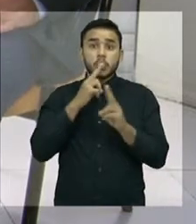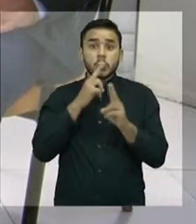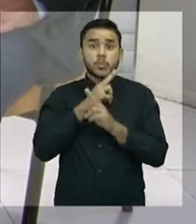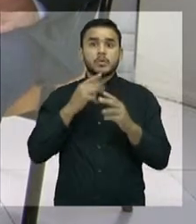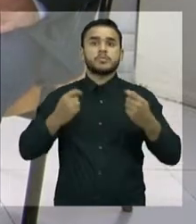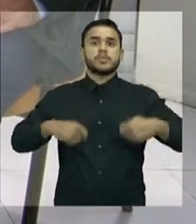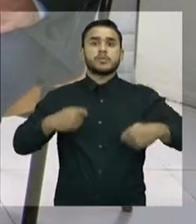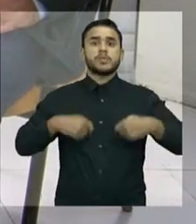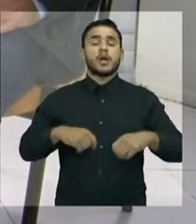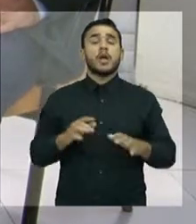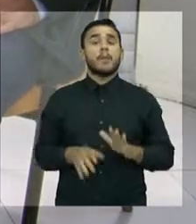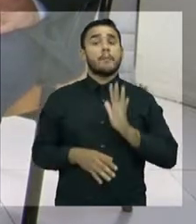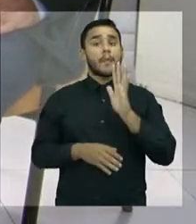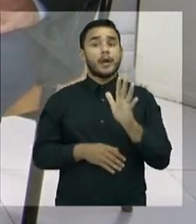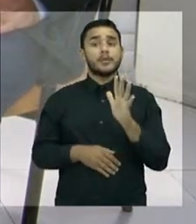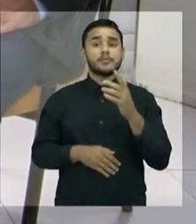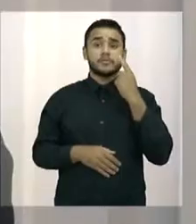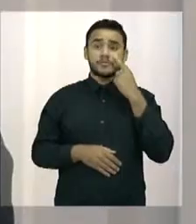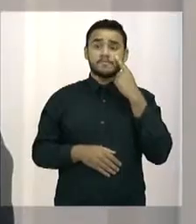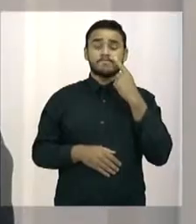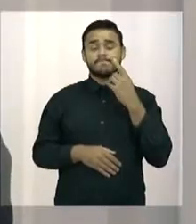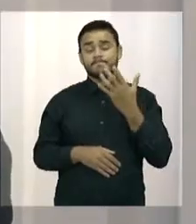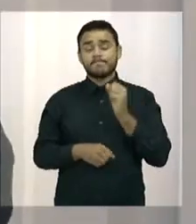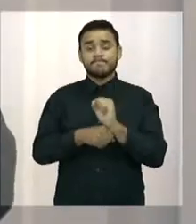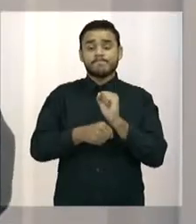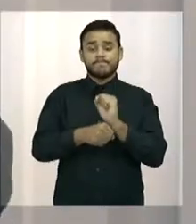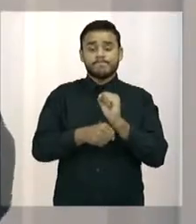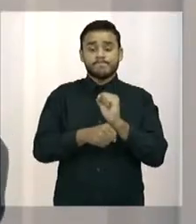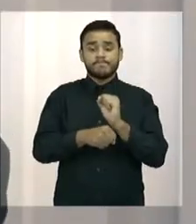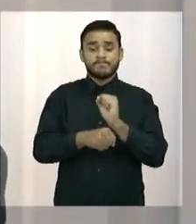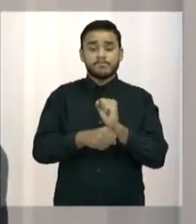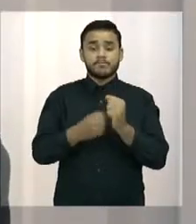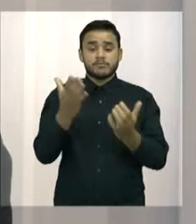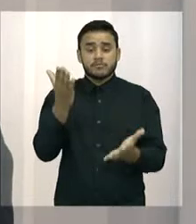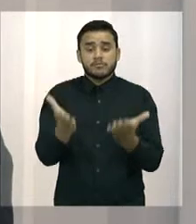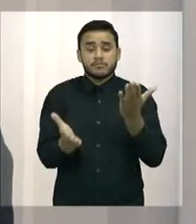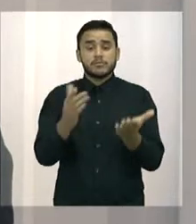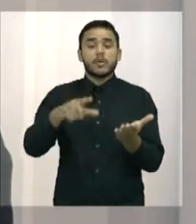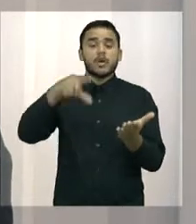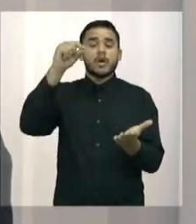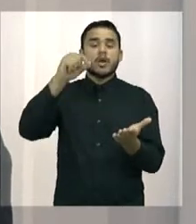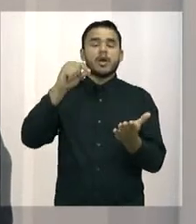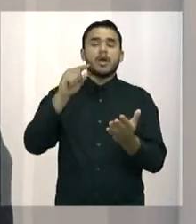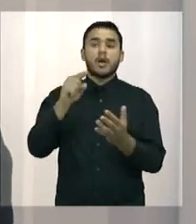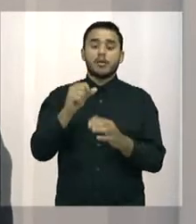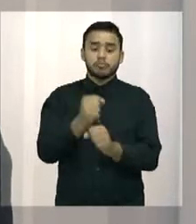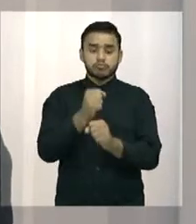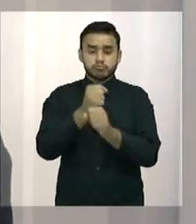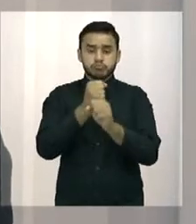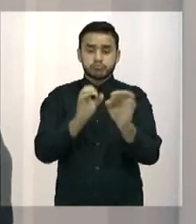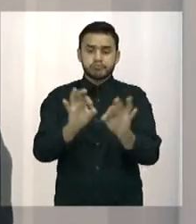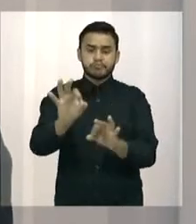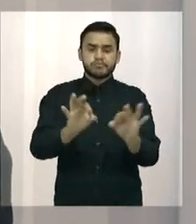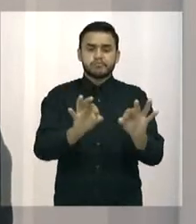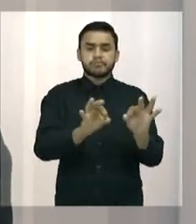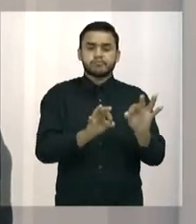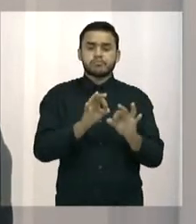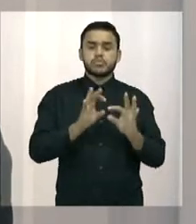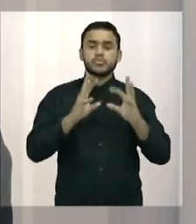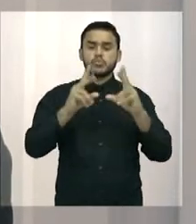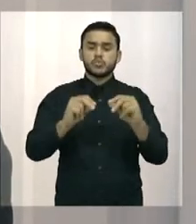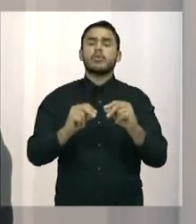mas, infelizmente, a coisa não é assim, dependendo de licitação, mas tá, o serviço está sendo executado, e se Deus quiser,